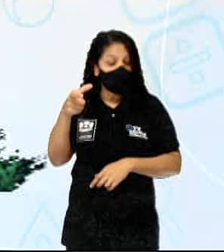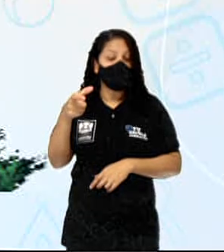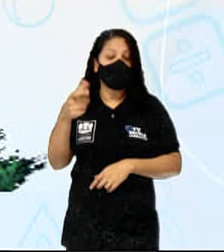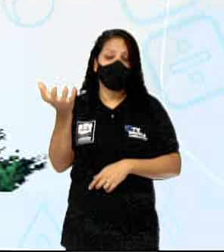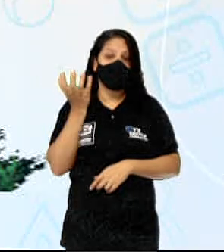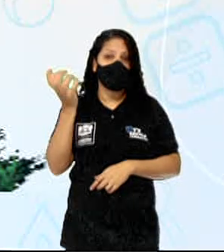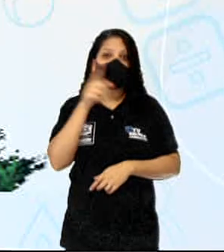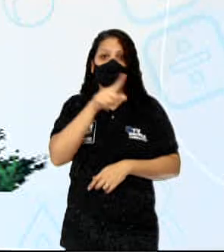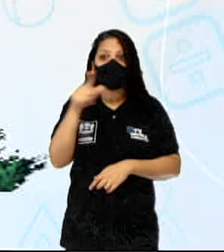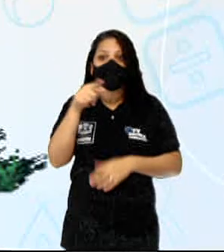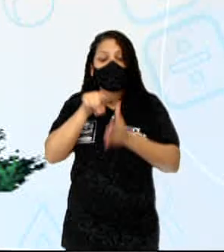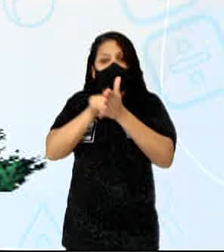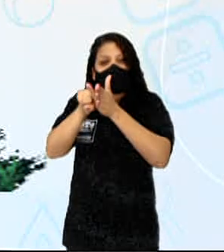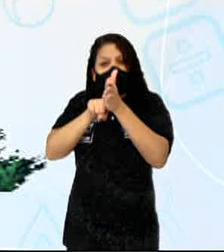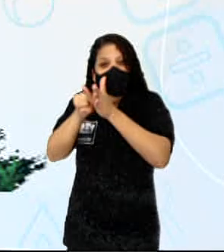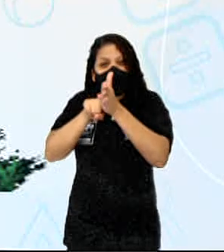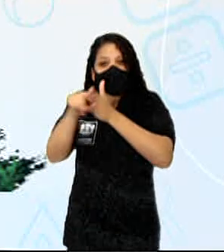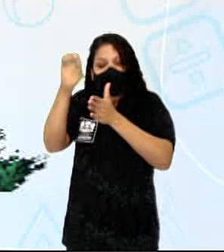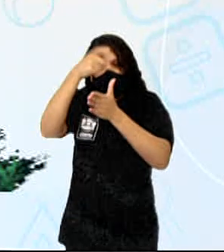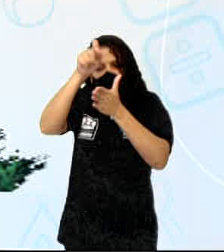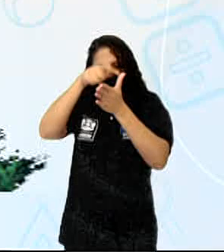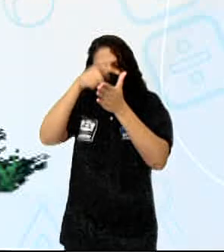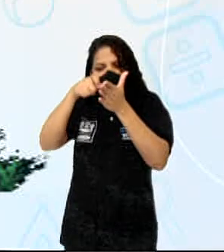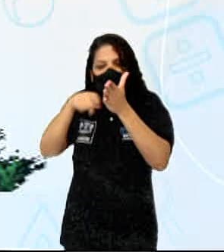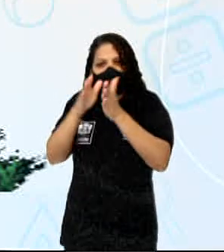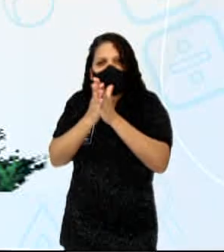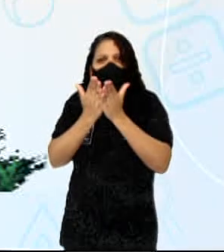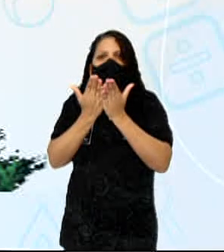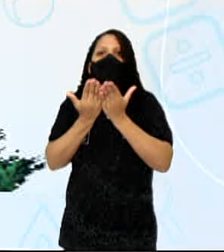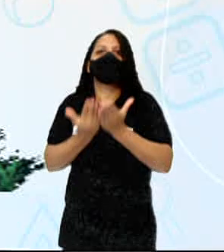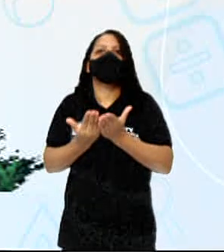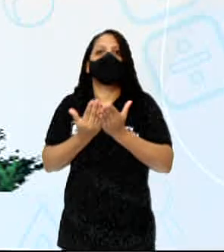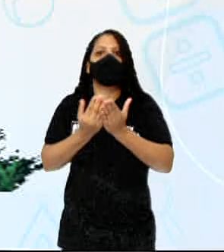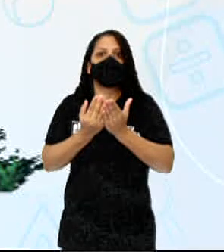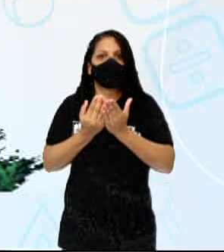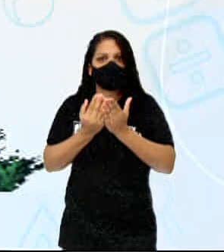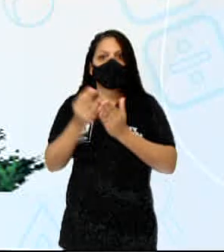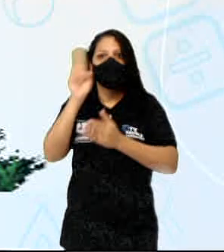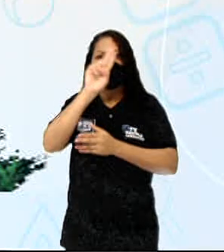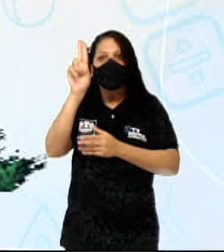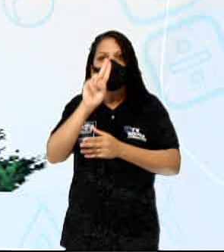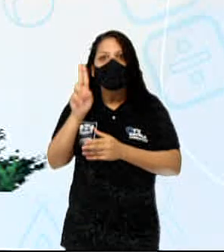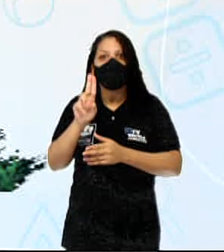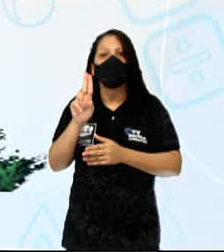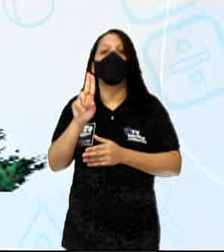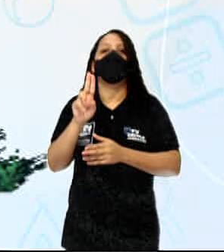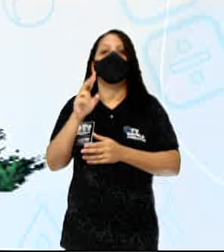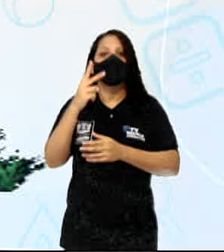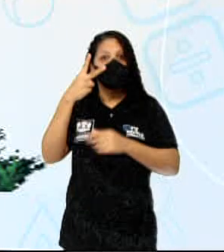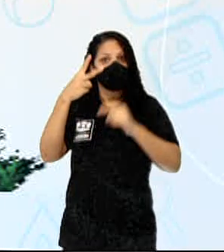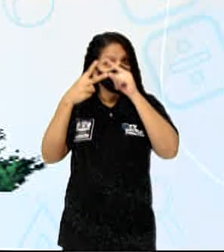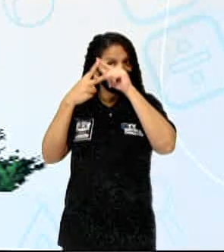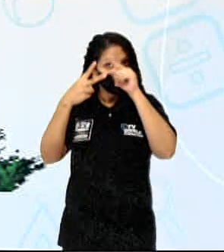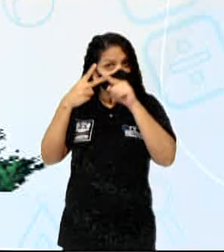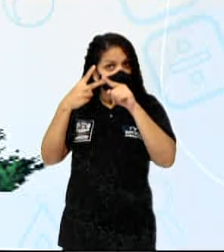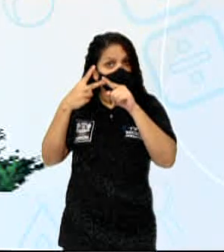pesquise e anote no caderno o nome de duas capitais, só vale capital, hein?